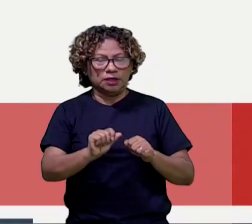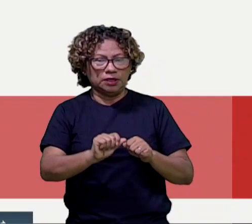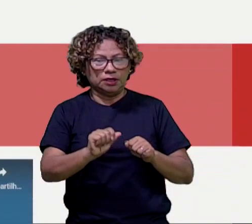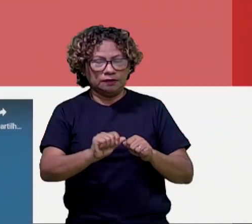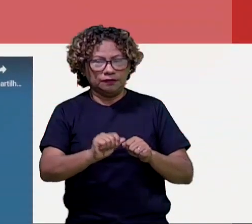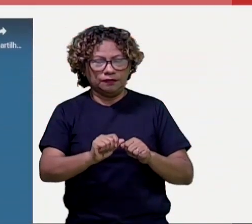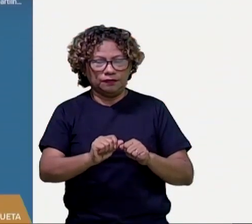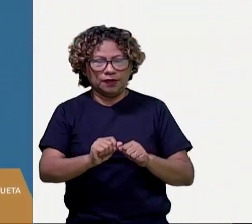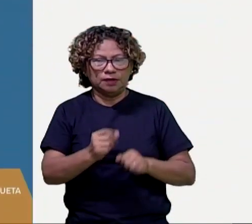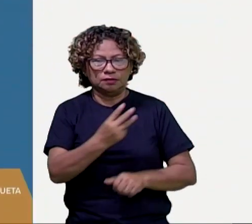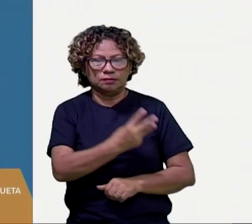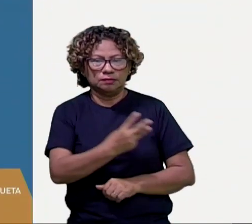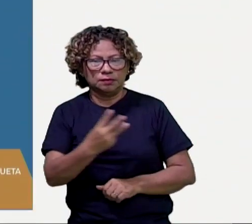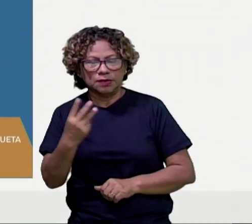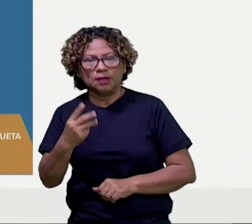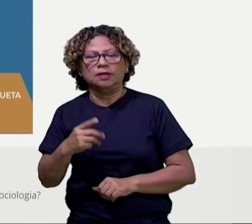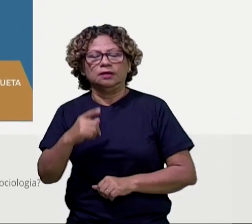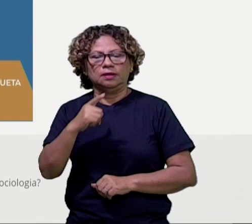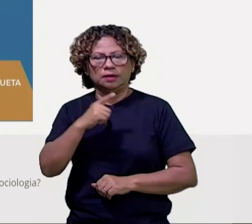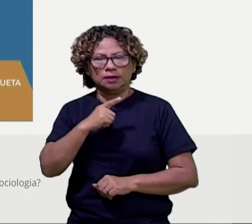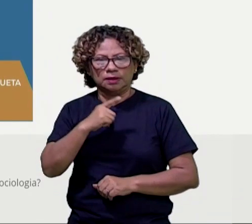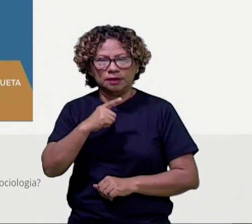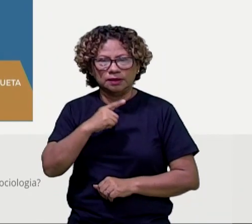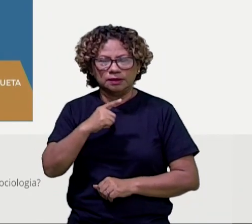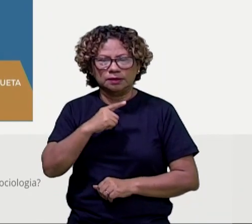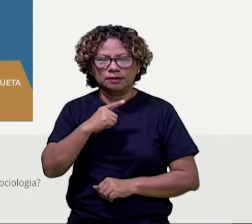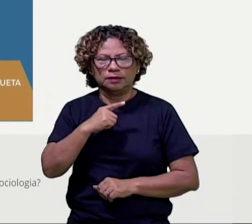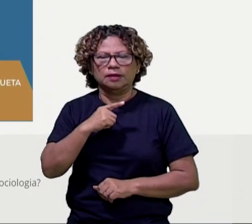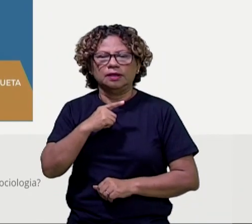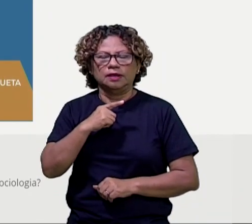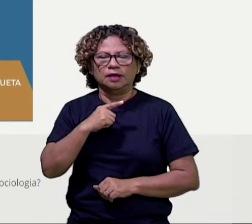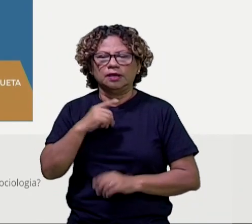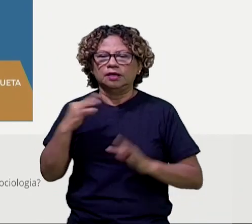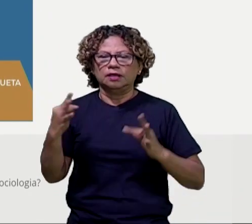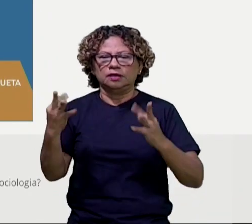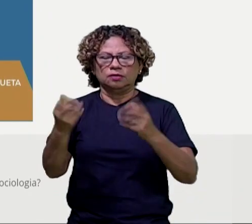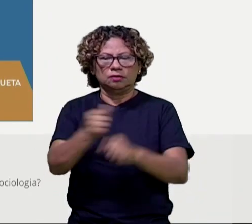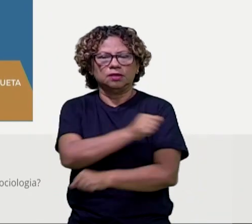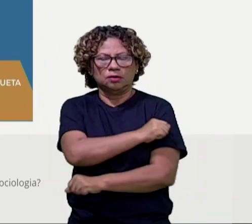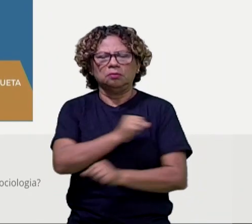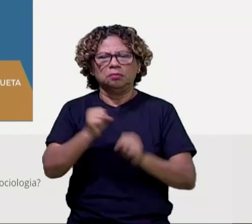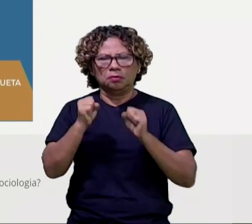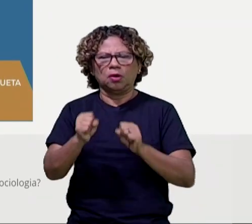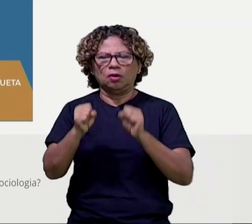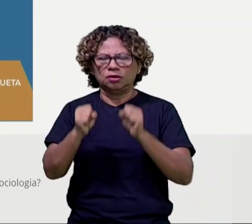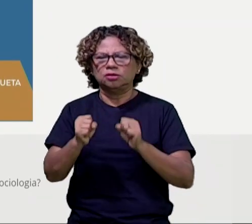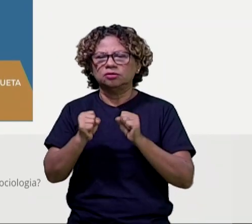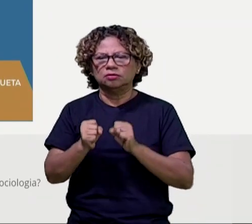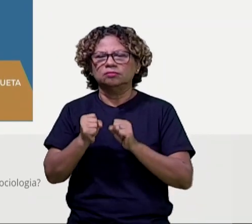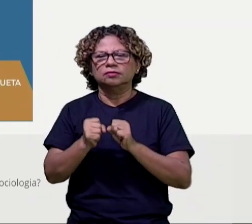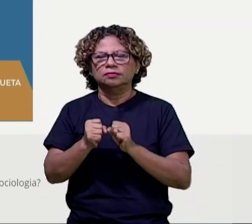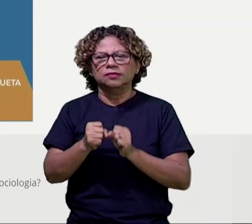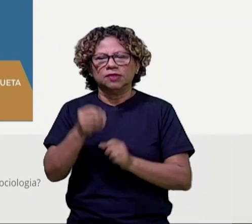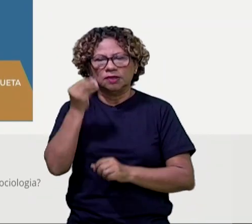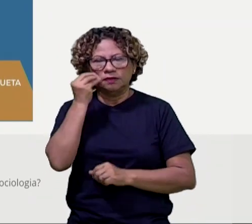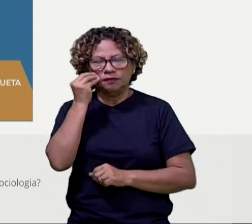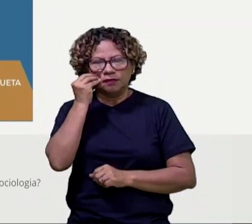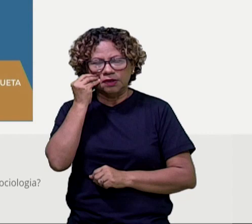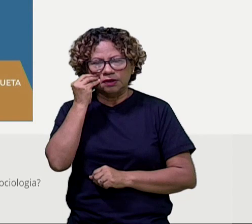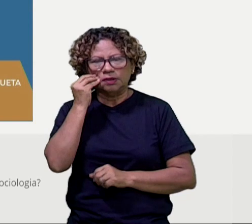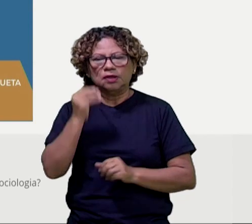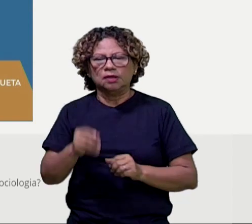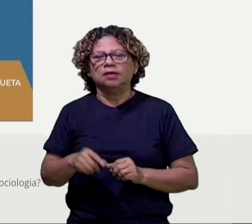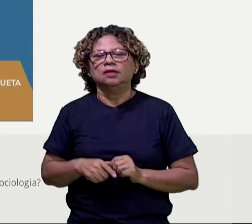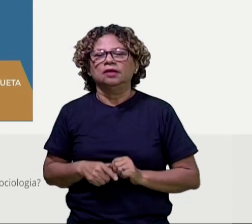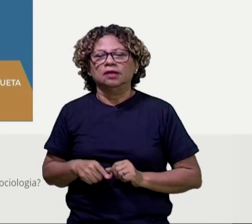militar, mas o site é aberto e todos os nossos alunos podem assistir, não é? Então, nós temos aí um site